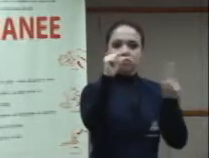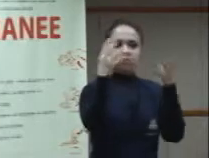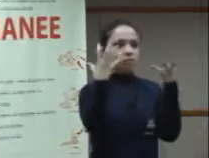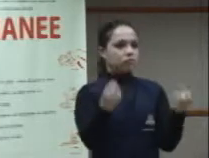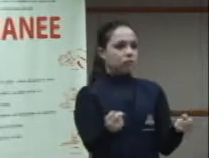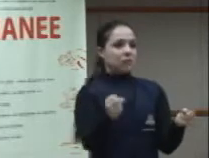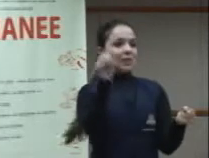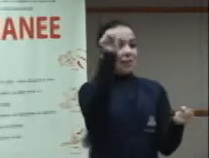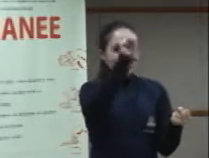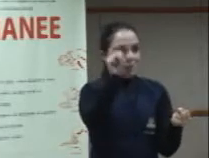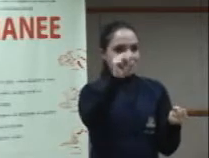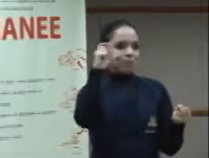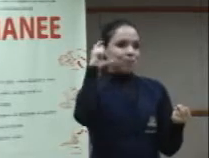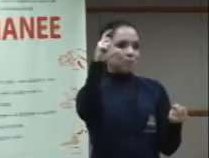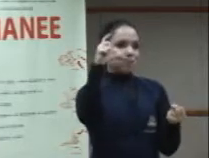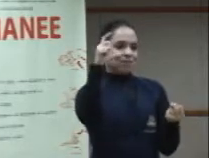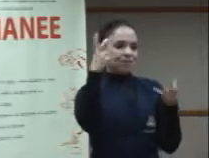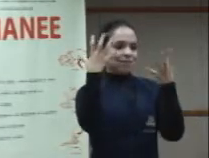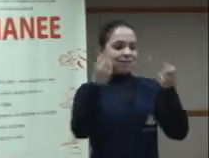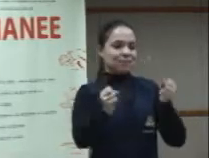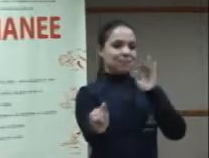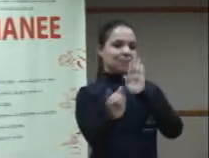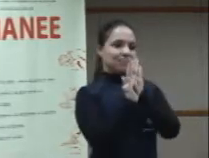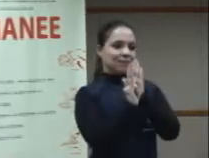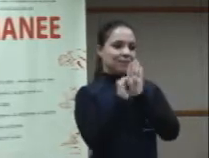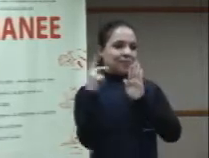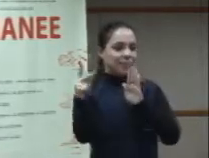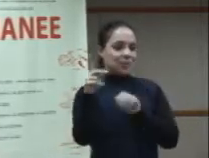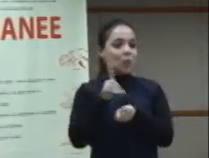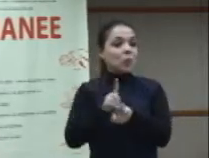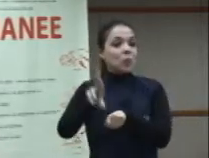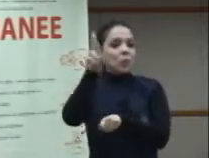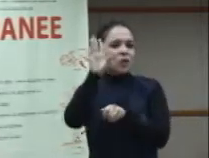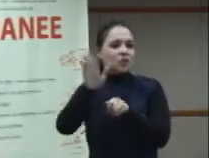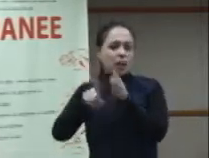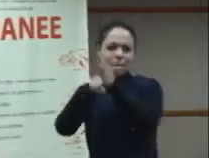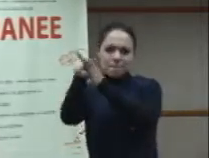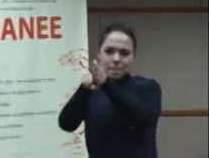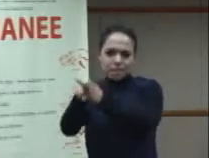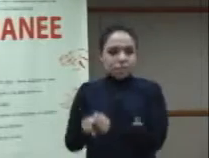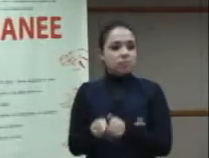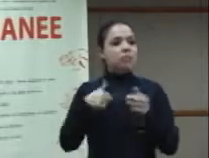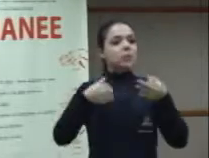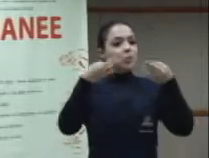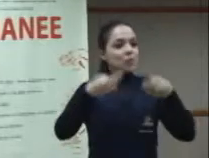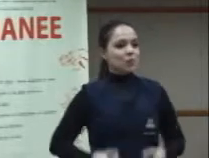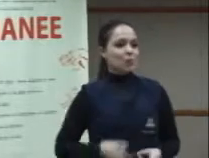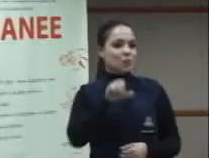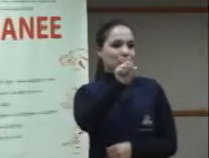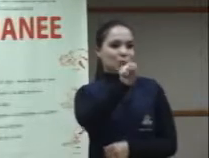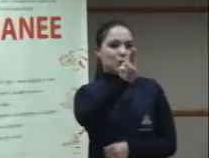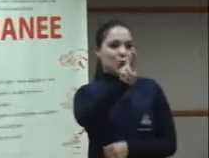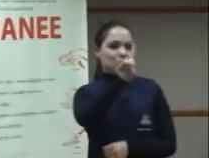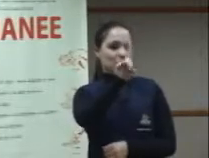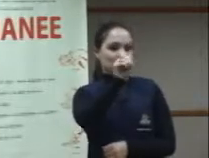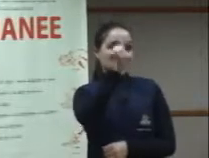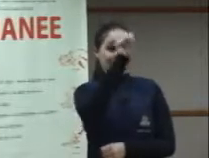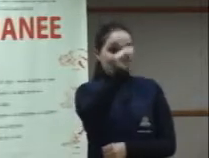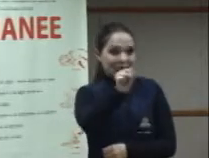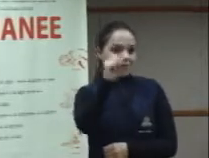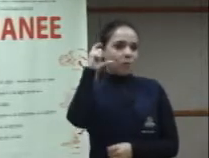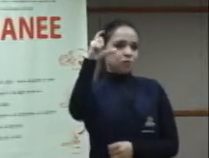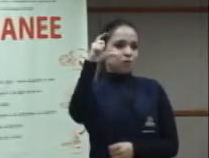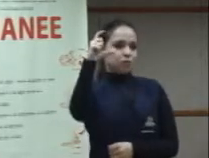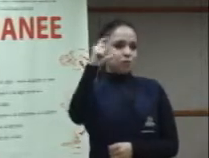que é a identidade dele é uma pesquisa que uma doutora fez e ele quer ser relatado com S maiúsculo